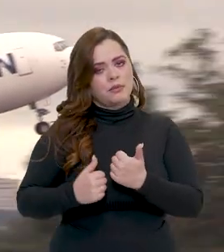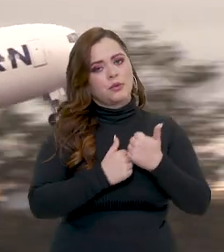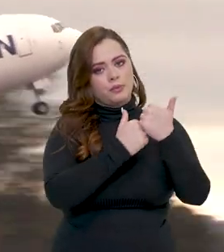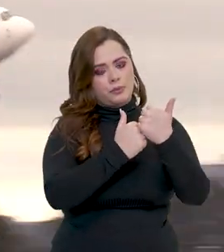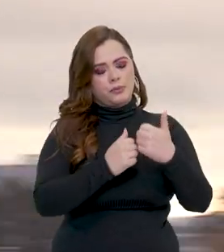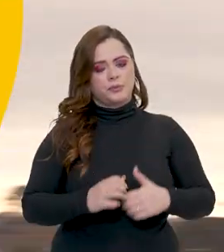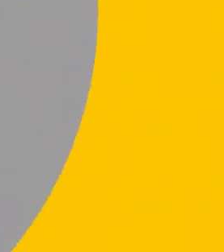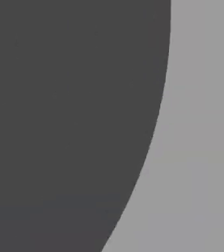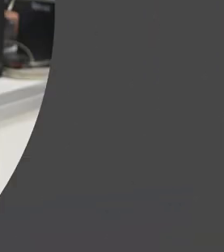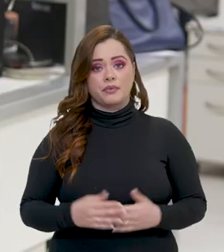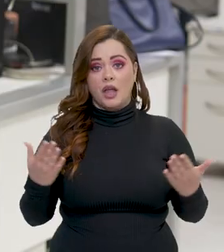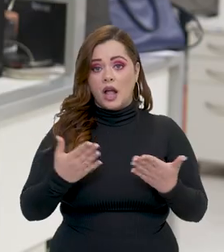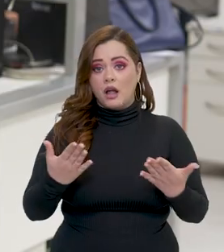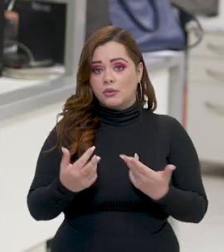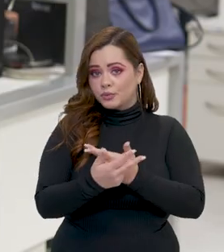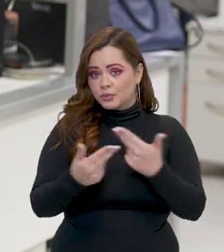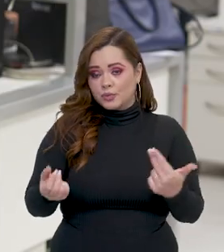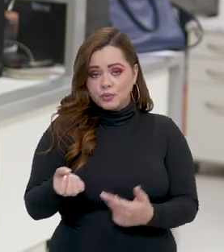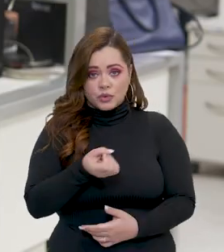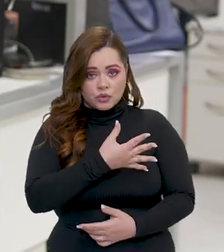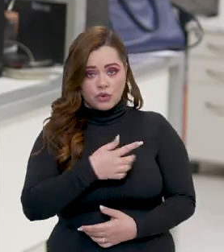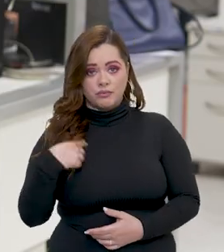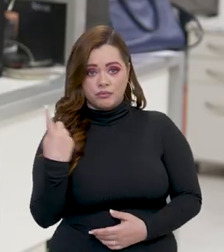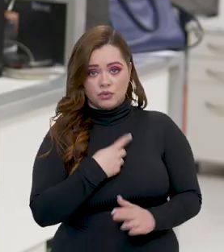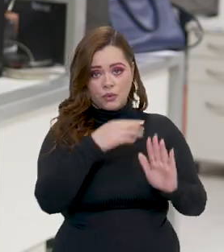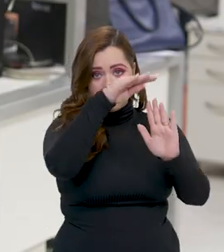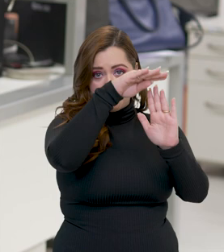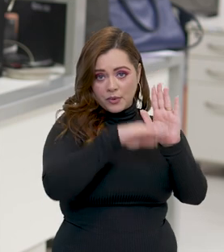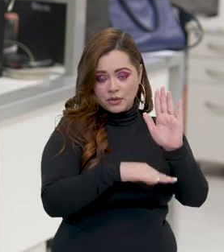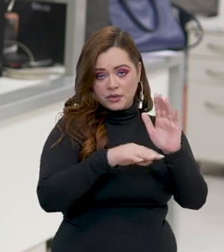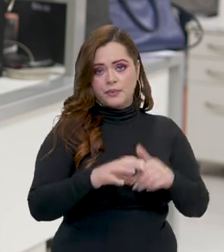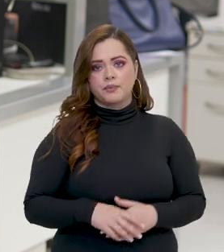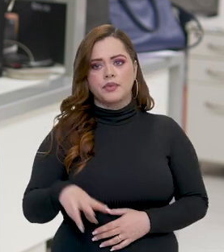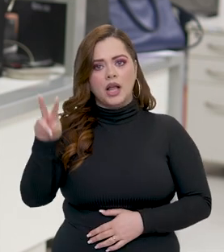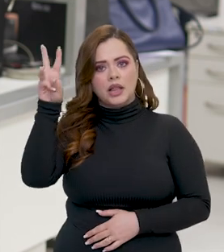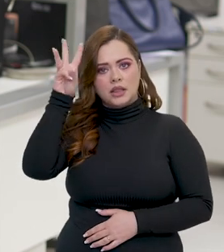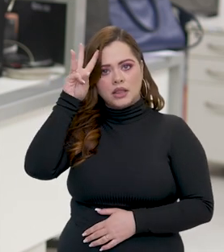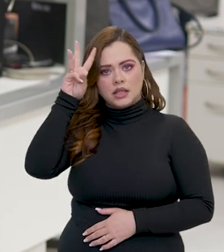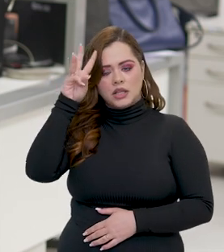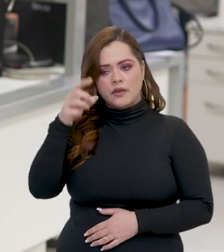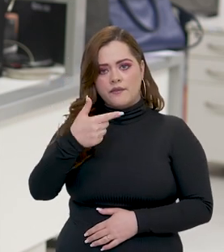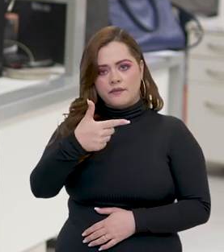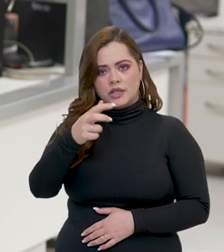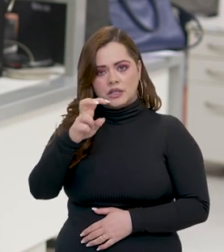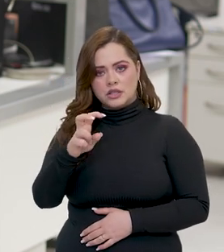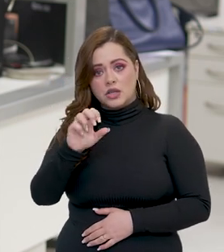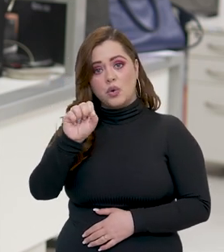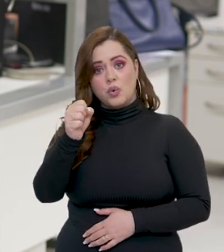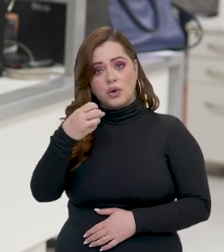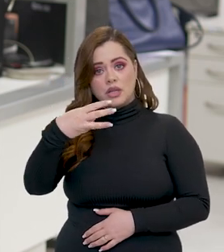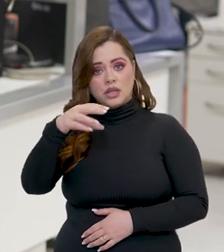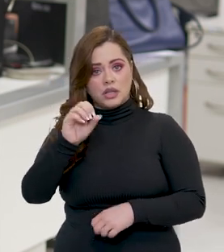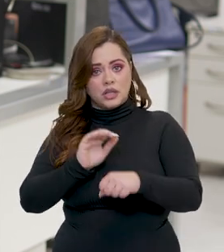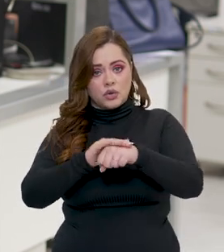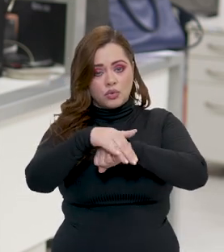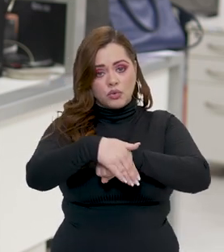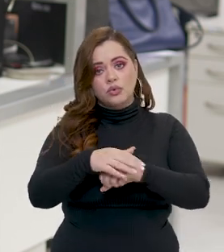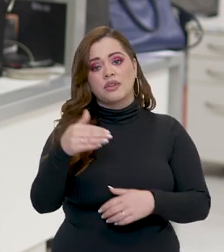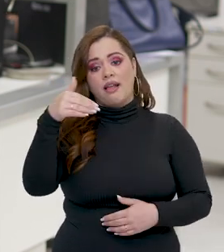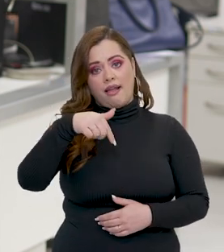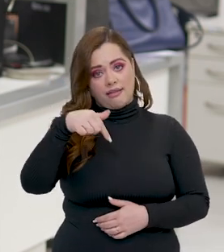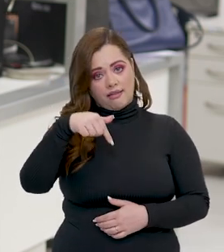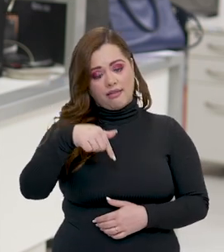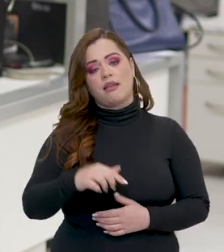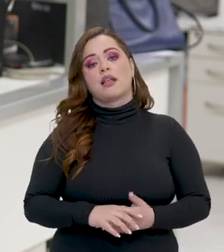Brasil pelo apoio. E agora uma novidade sobre a nossa programação. Na terça-feira, dia 25, às 8h30 da noite,